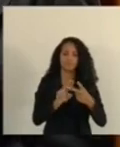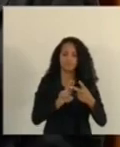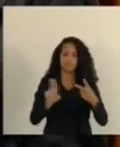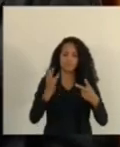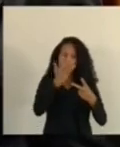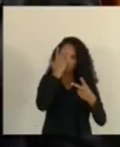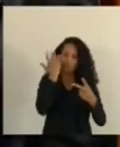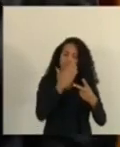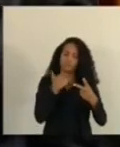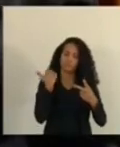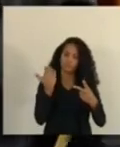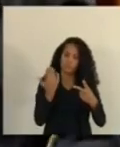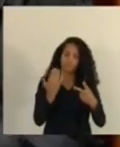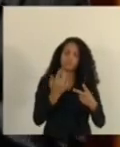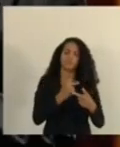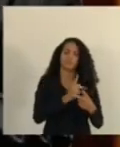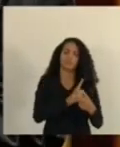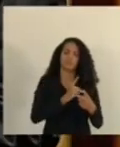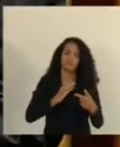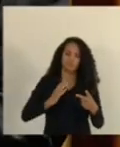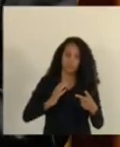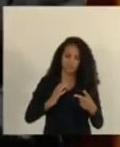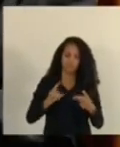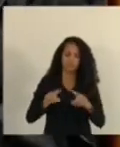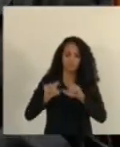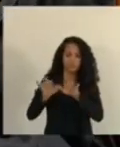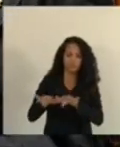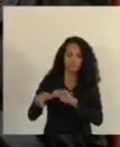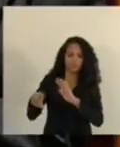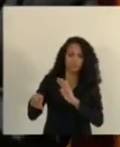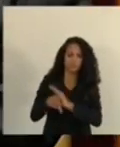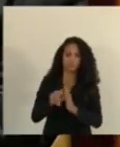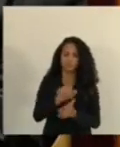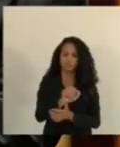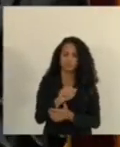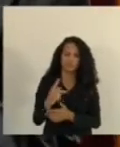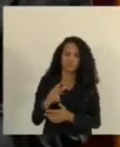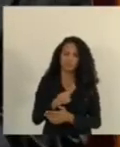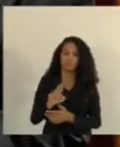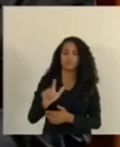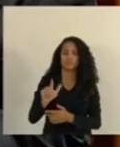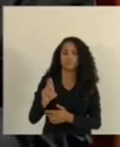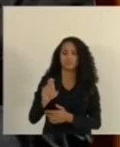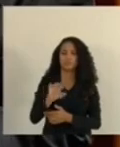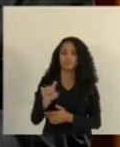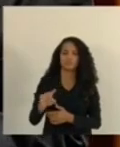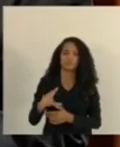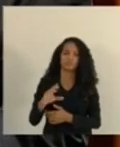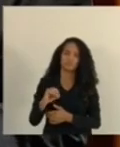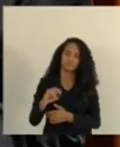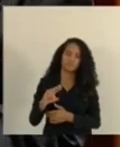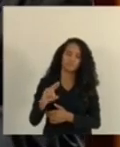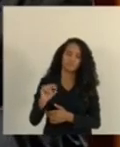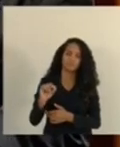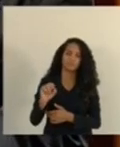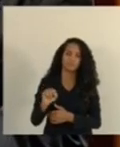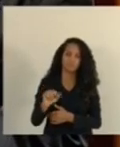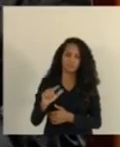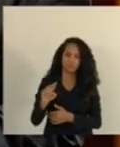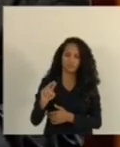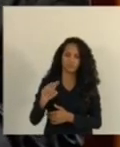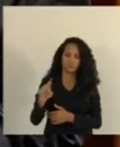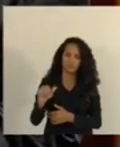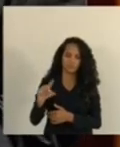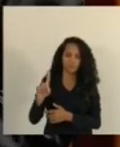segundo é o policial civil também, o escrivão de polícia aposentado, Luiz Carlos Alves Lousada. Mais conhecido